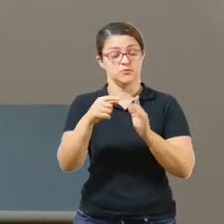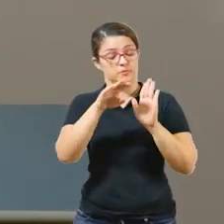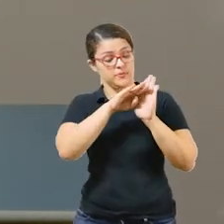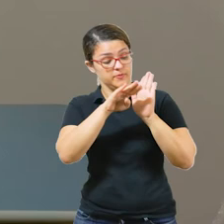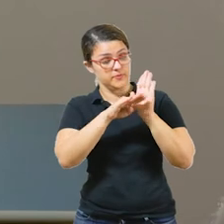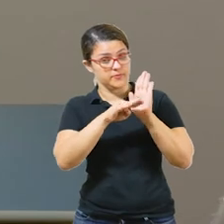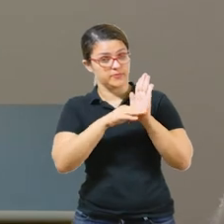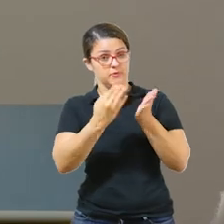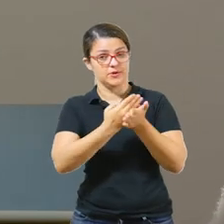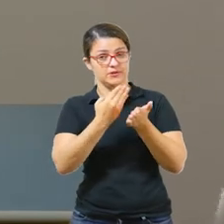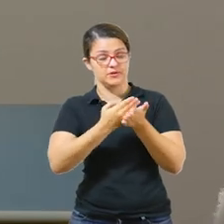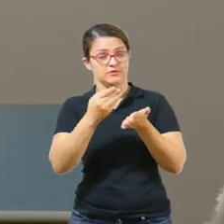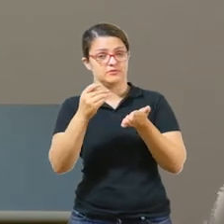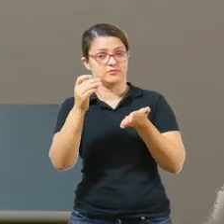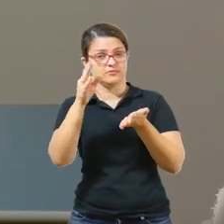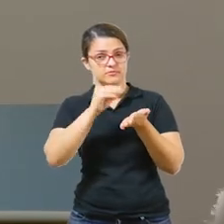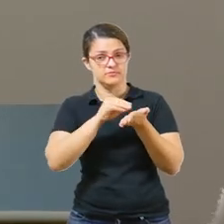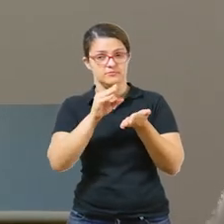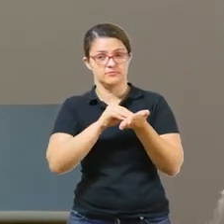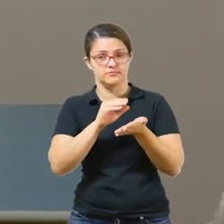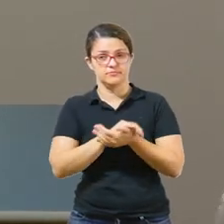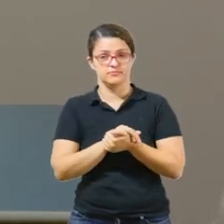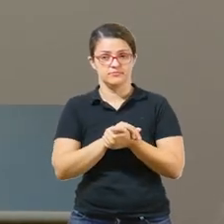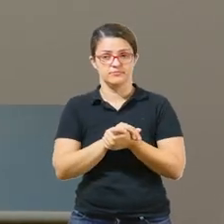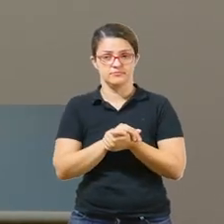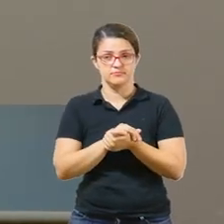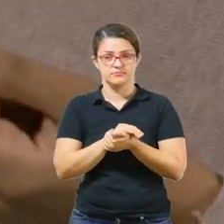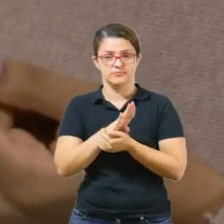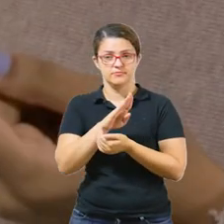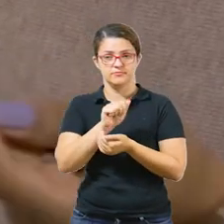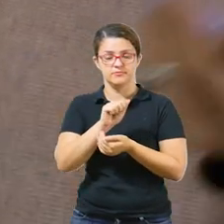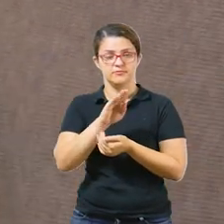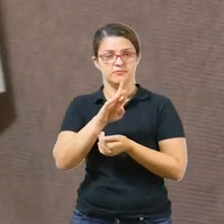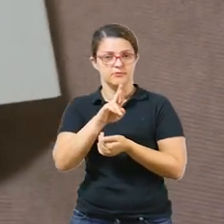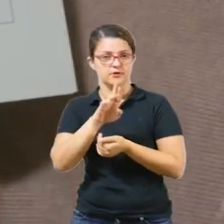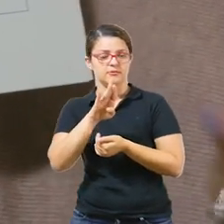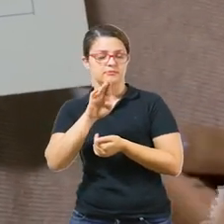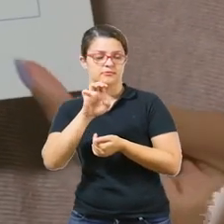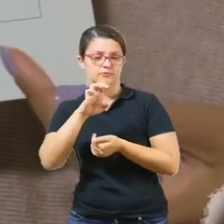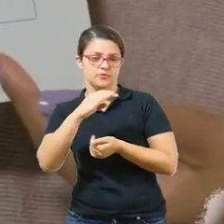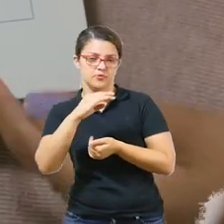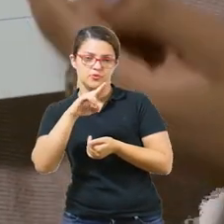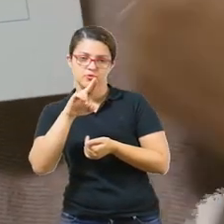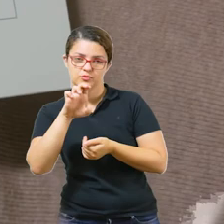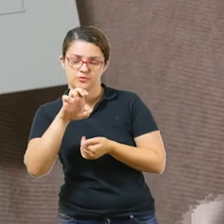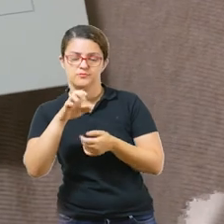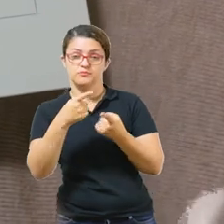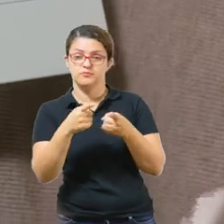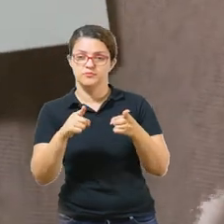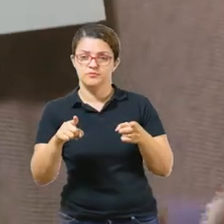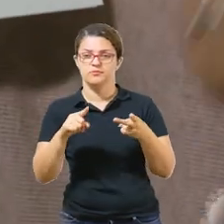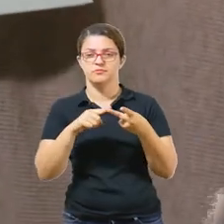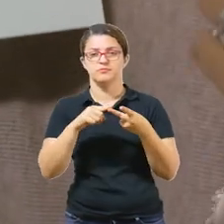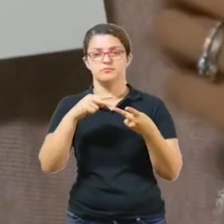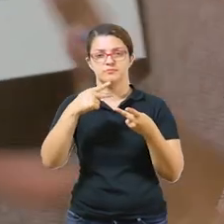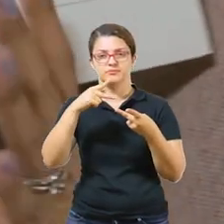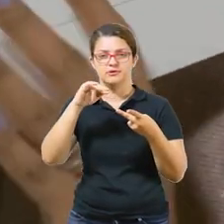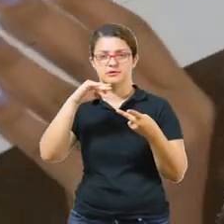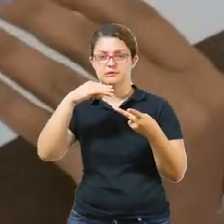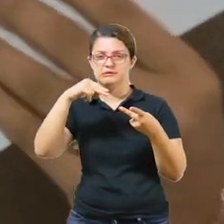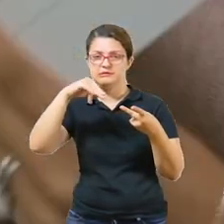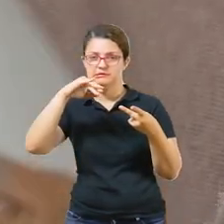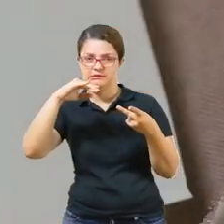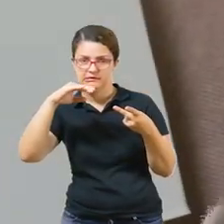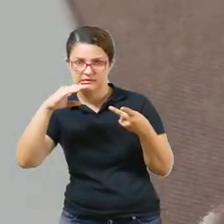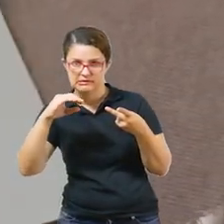no caderno. Vamos lá? Barbecue, que é churrasco. Picnic, né? Que é um piquenique. Hot